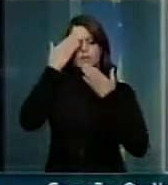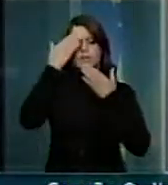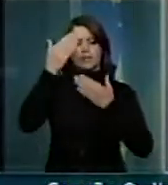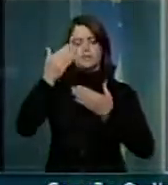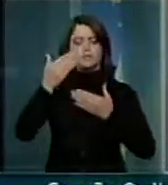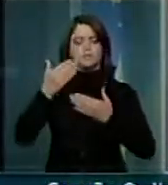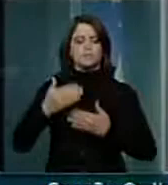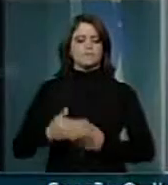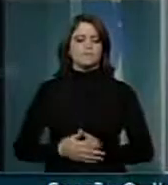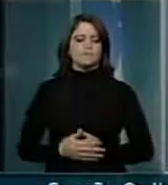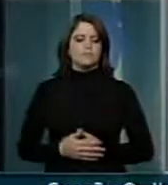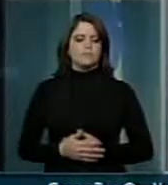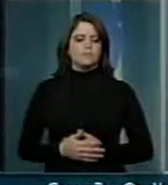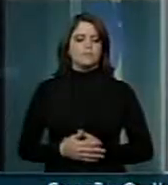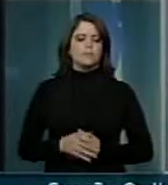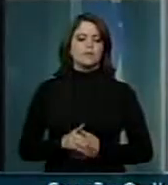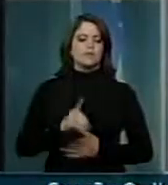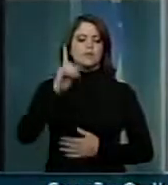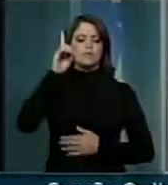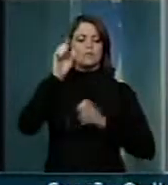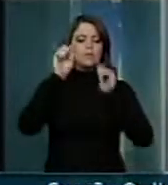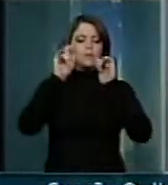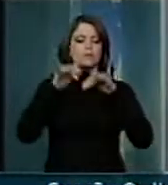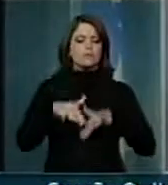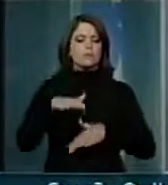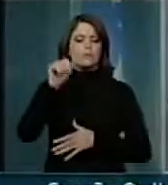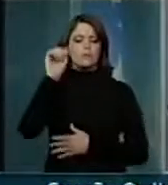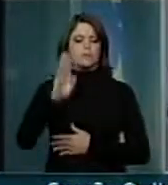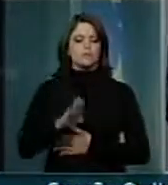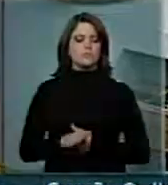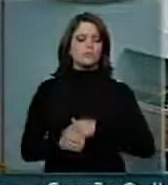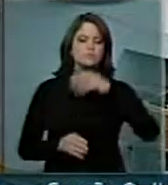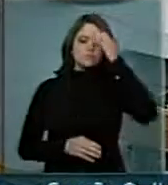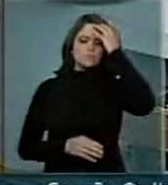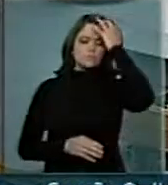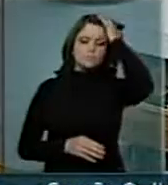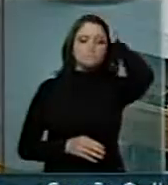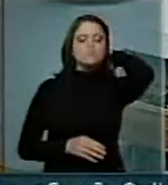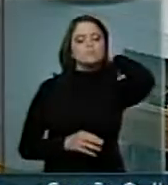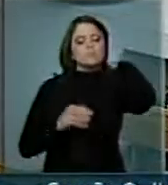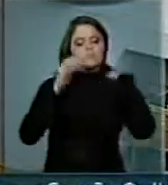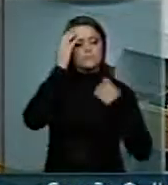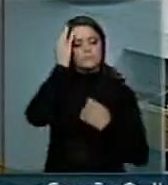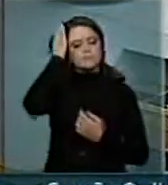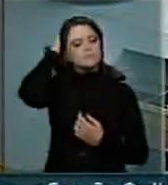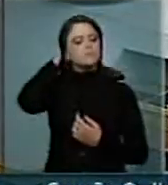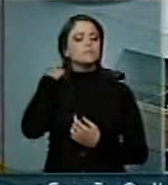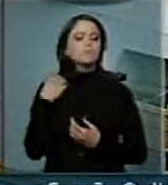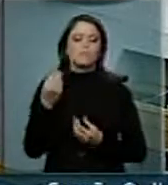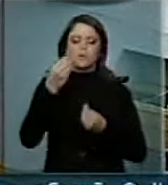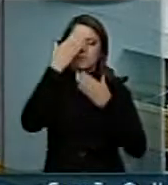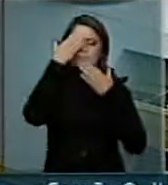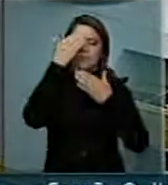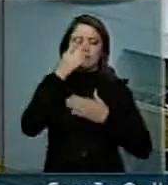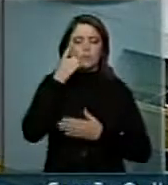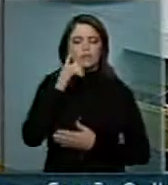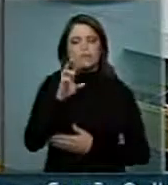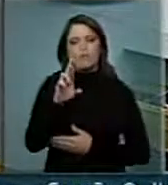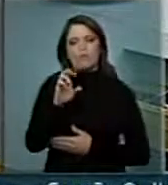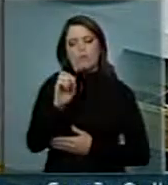Muito obrigado. Que Deus abençoe o Brasil. Muito obrigado, deputado Roberto de Lucena.